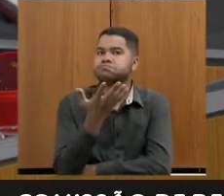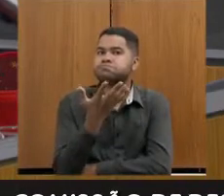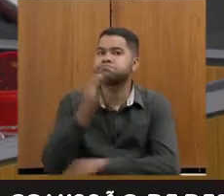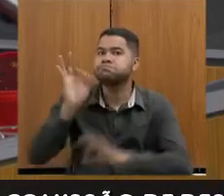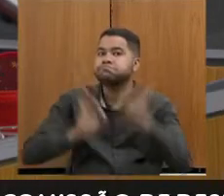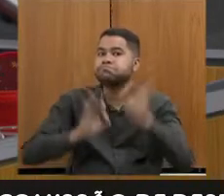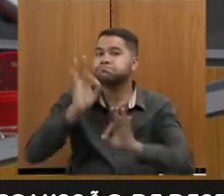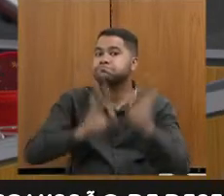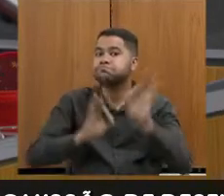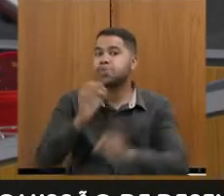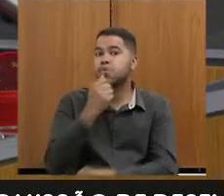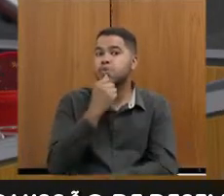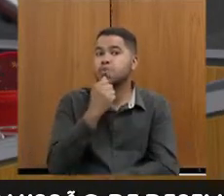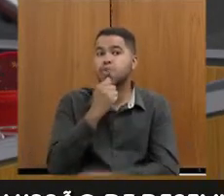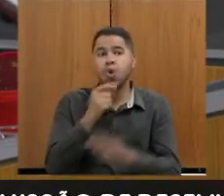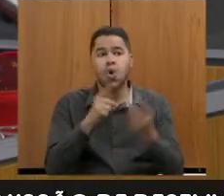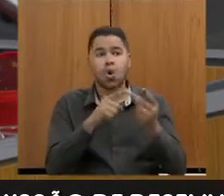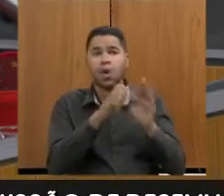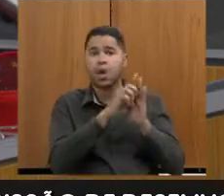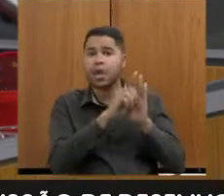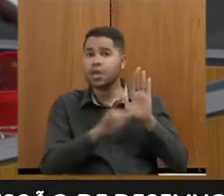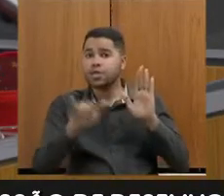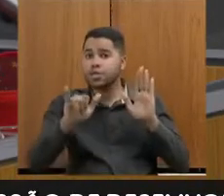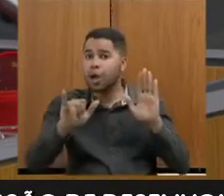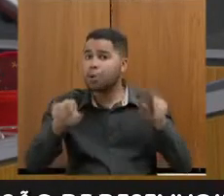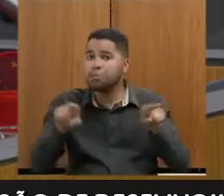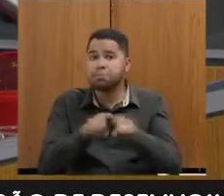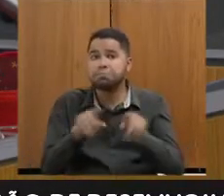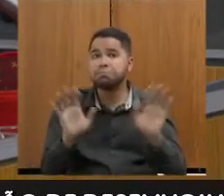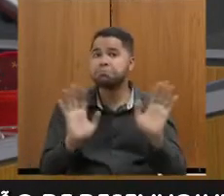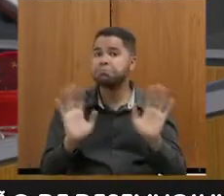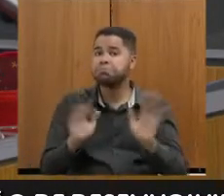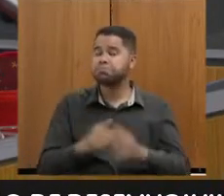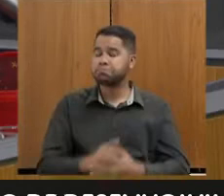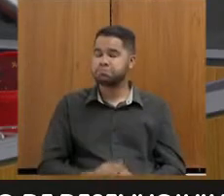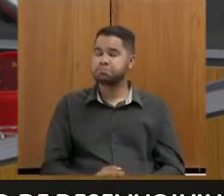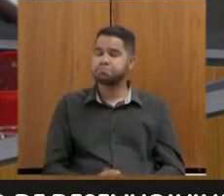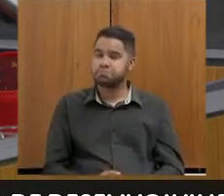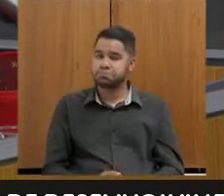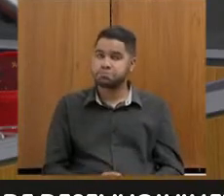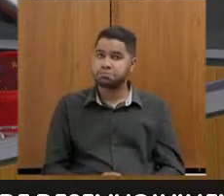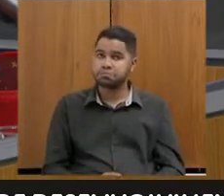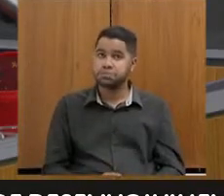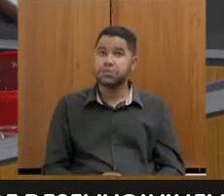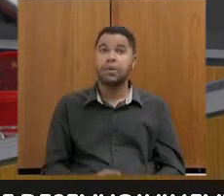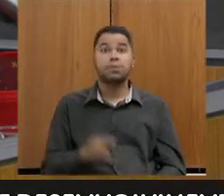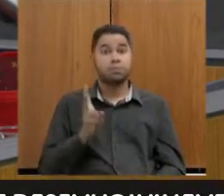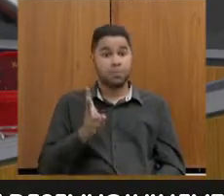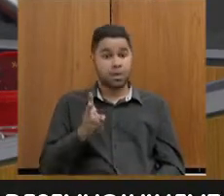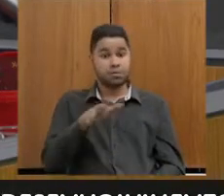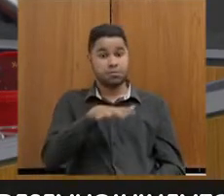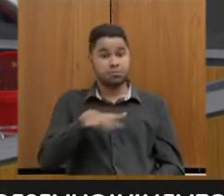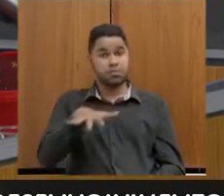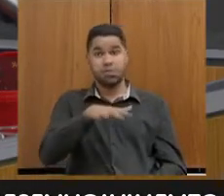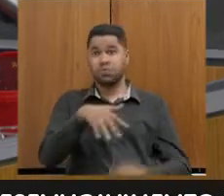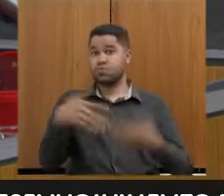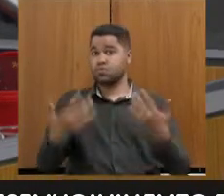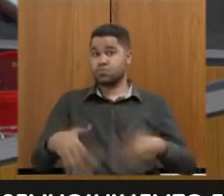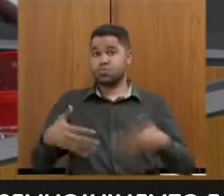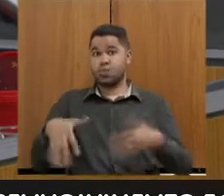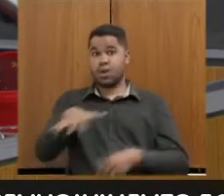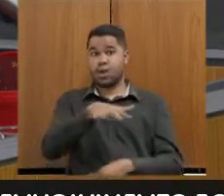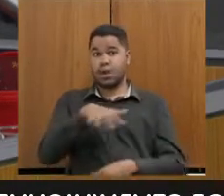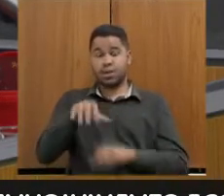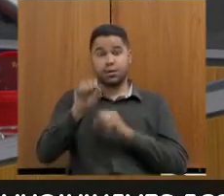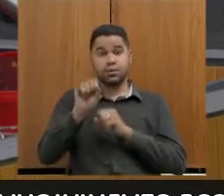sendo preparado ou edital publicado do Estado para a área de educação, mesmo com esse quadro devastador na área da